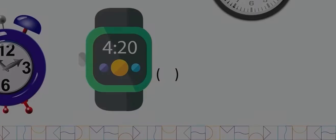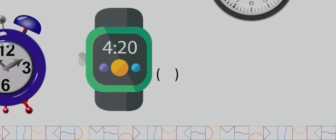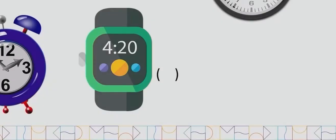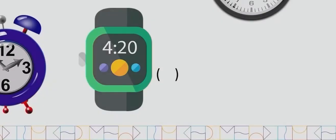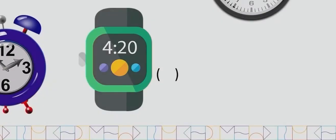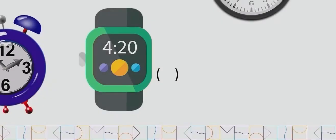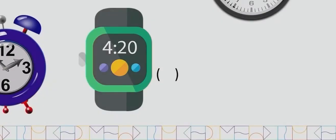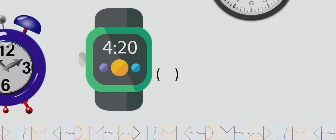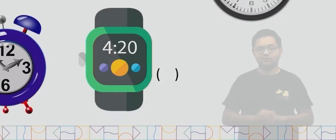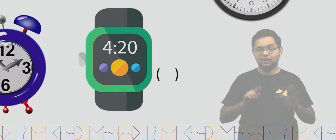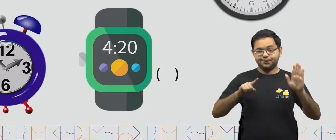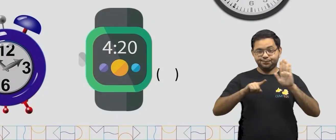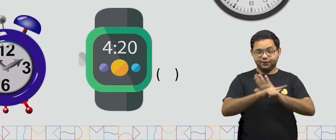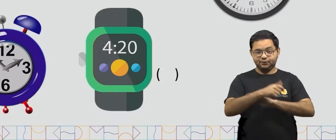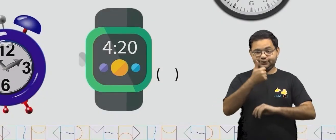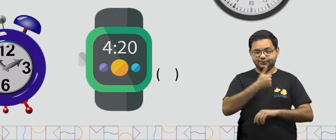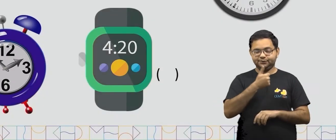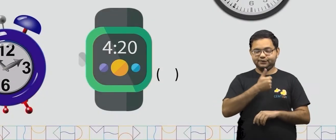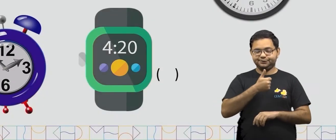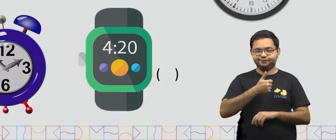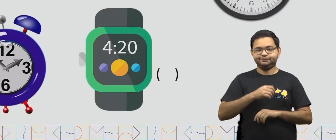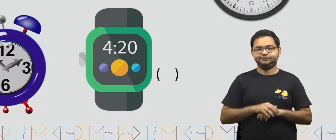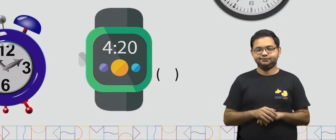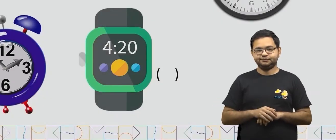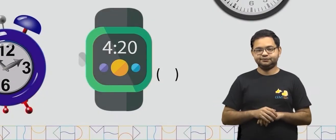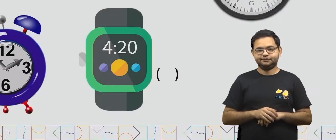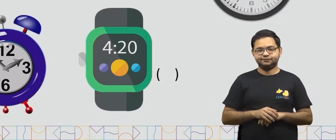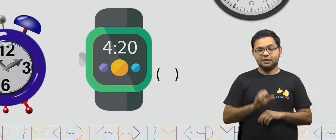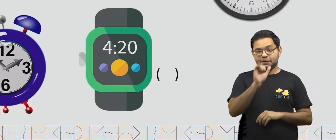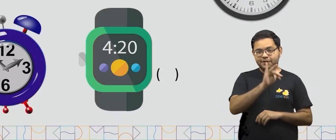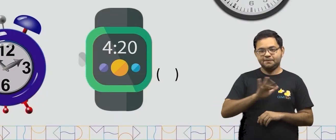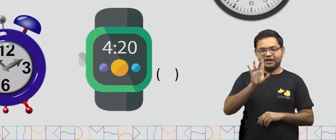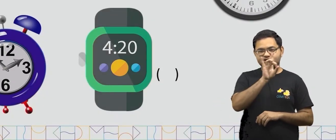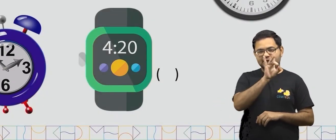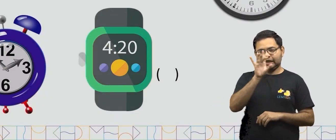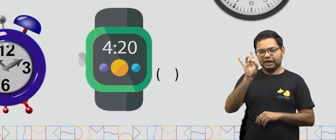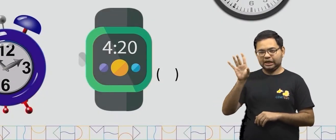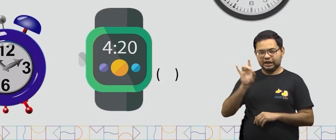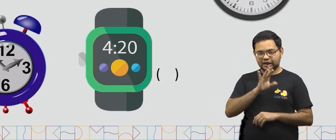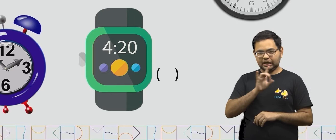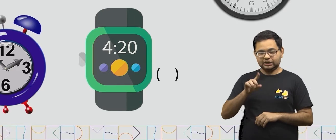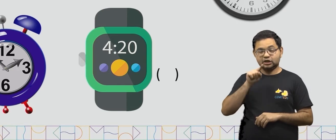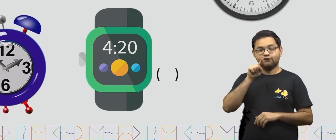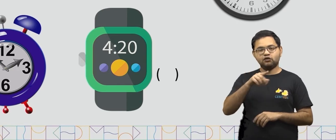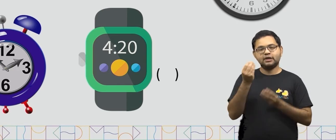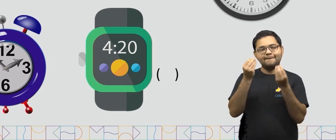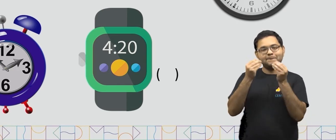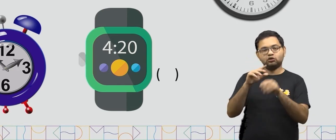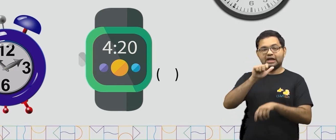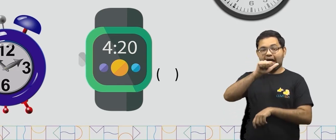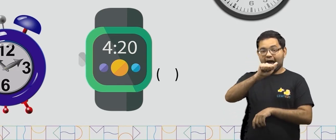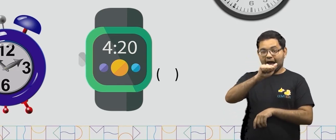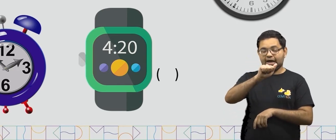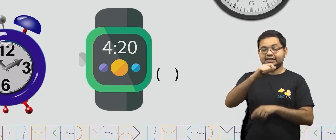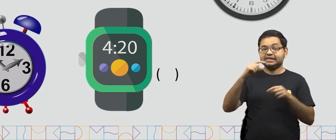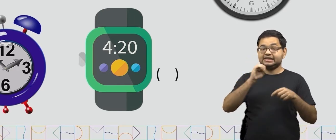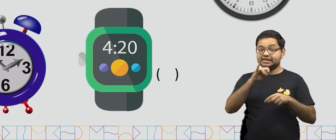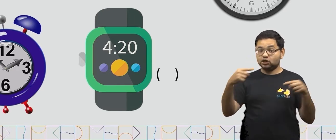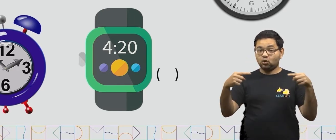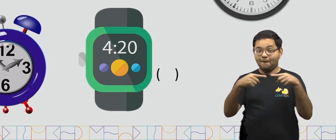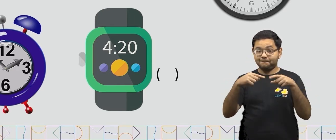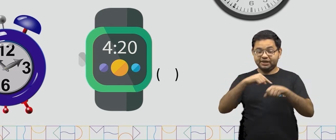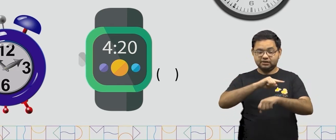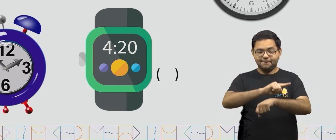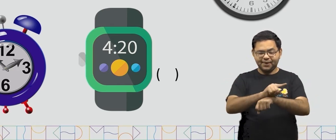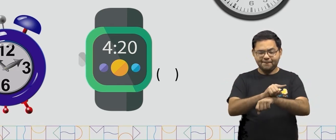Atividade número 1, marque letra A para o relógio analógico e letra